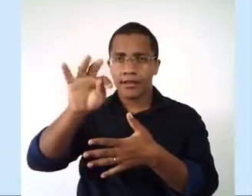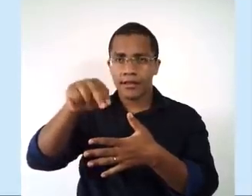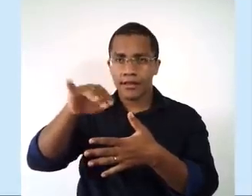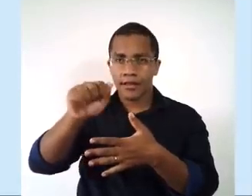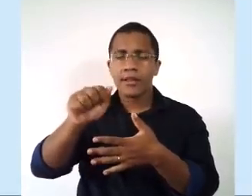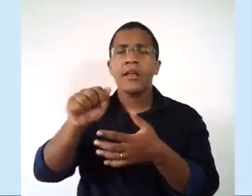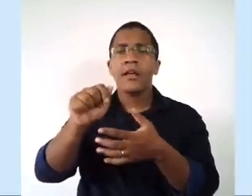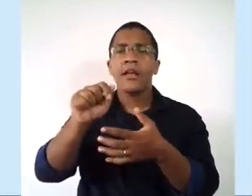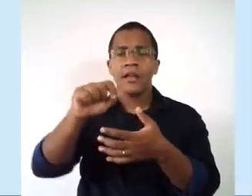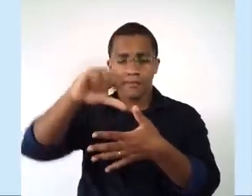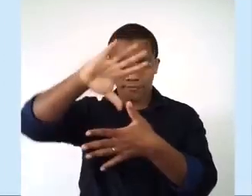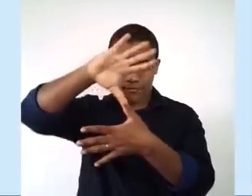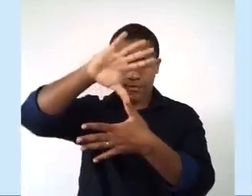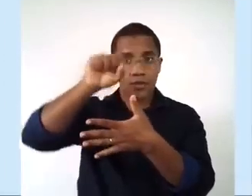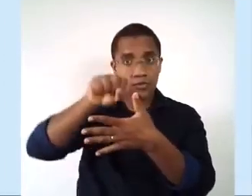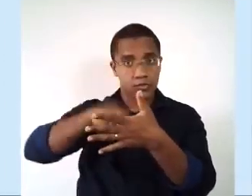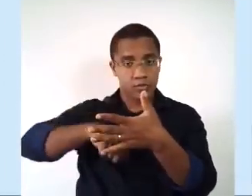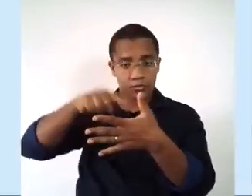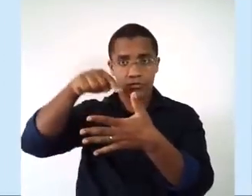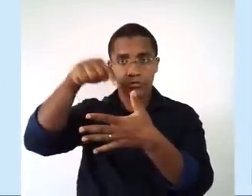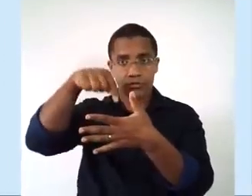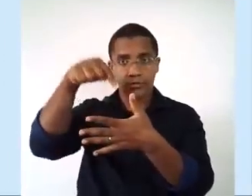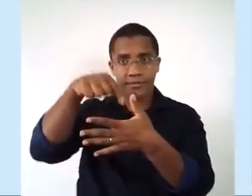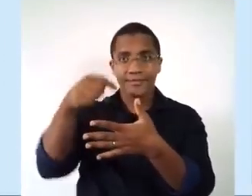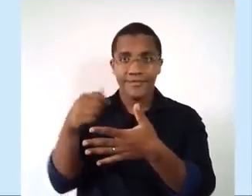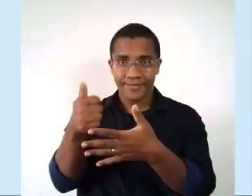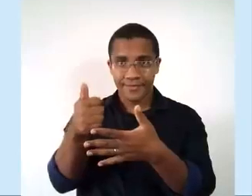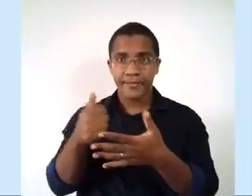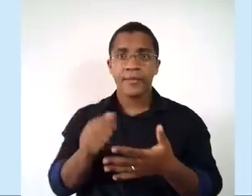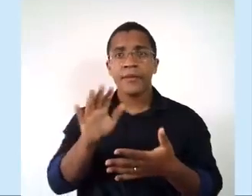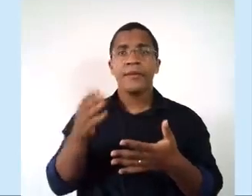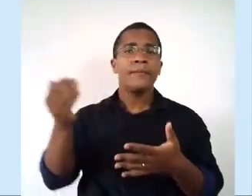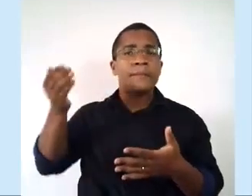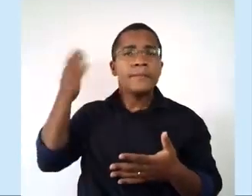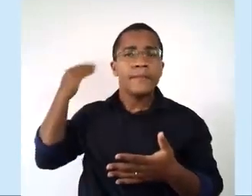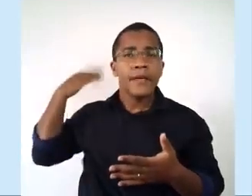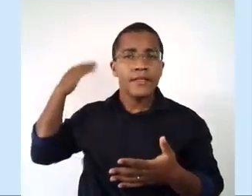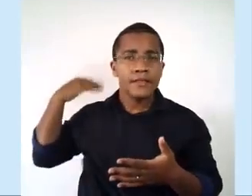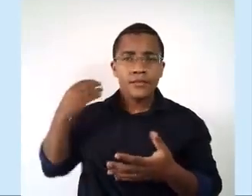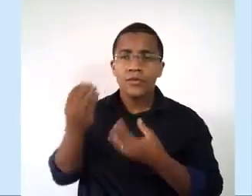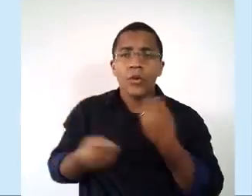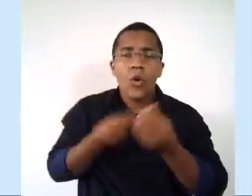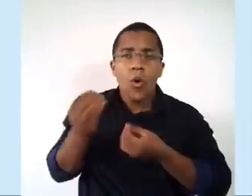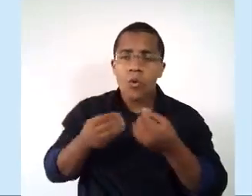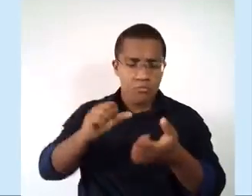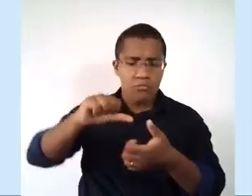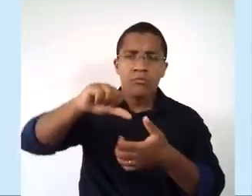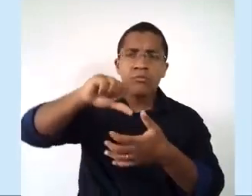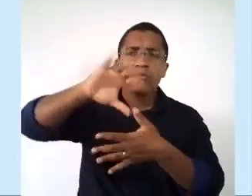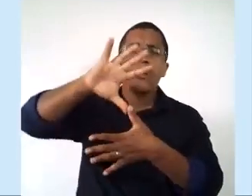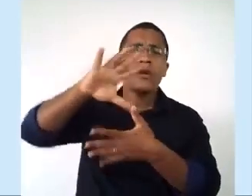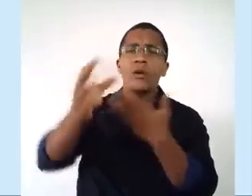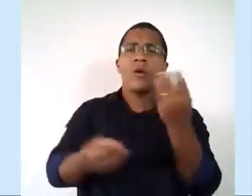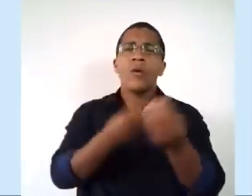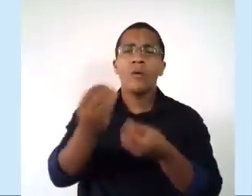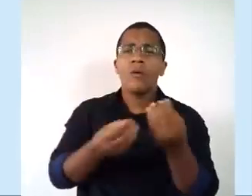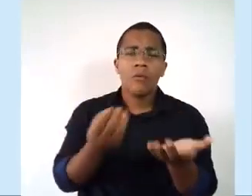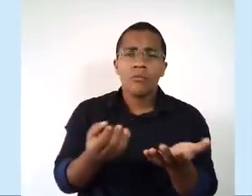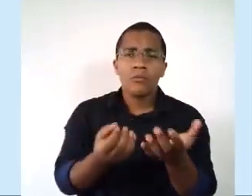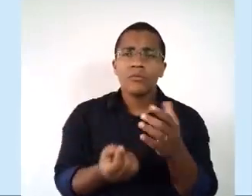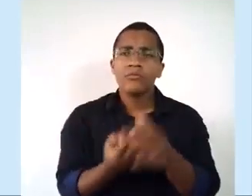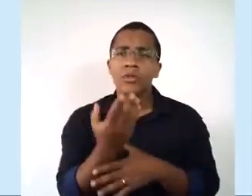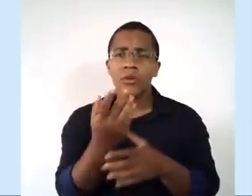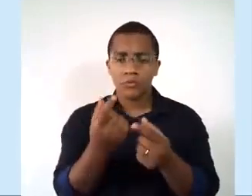sul das Américas. E a liderança do Império, da questão da formação da América Latina no capitalismo